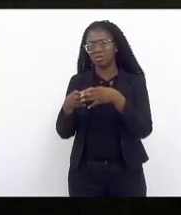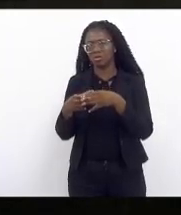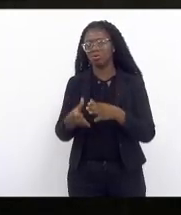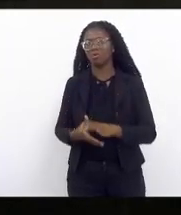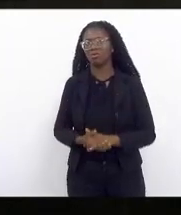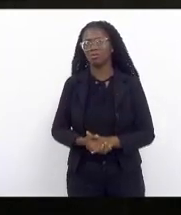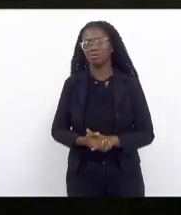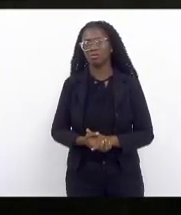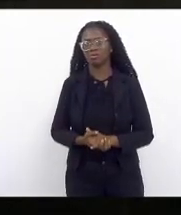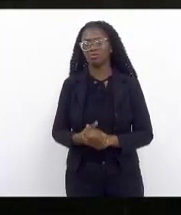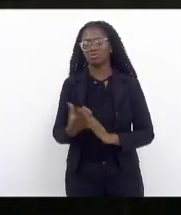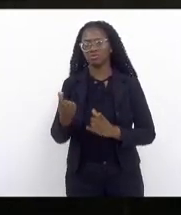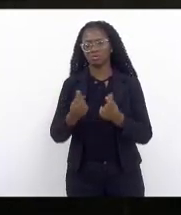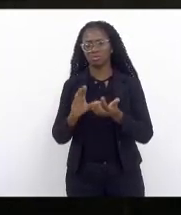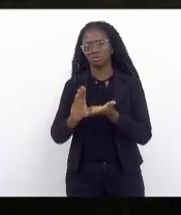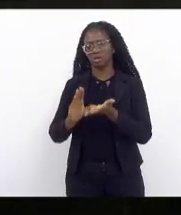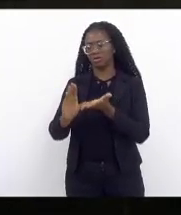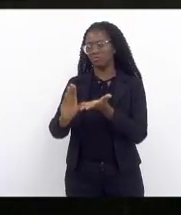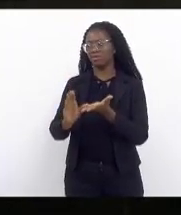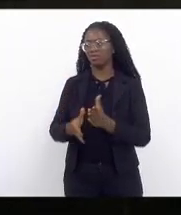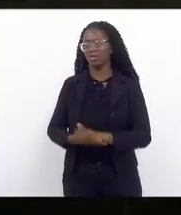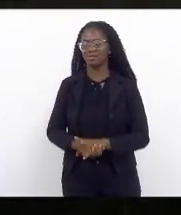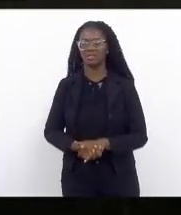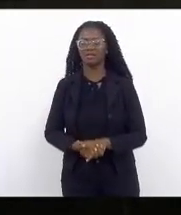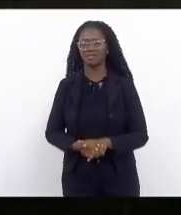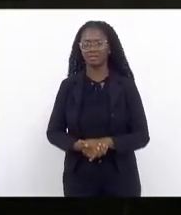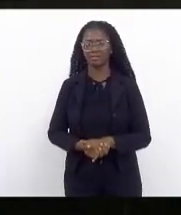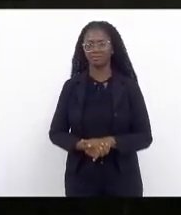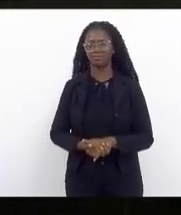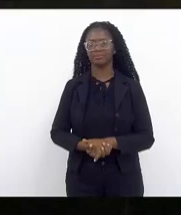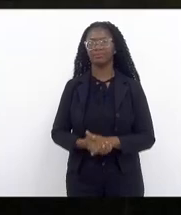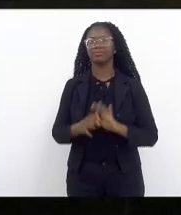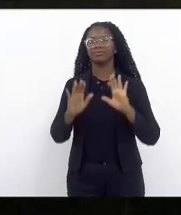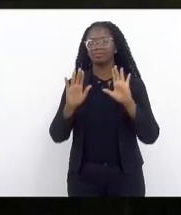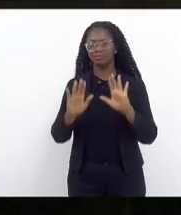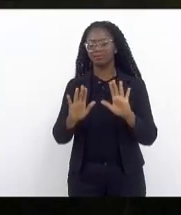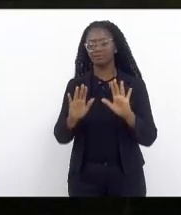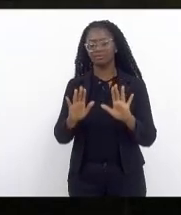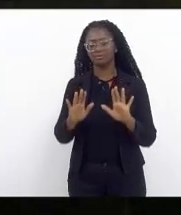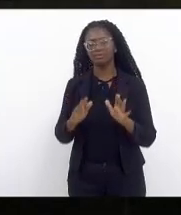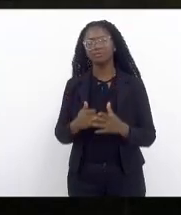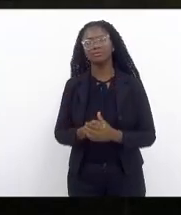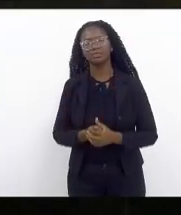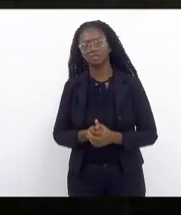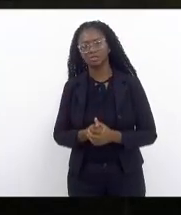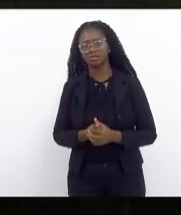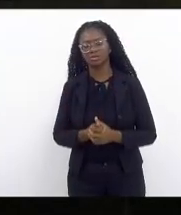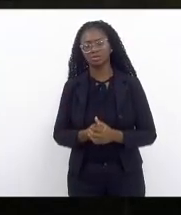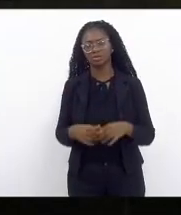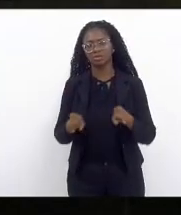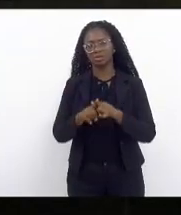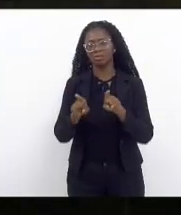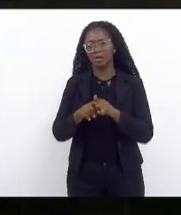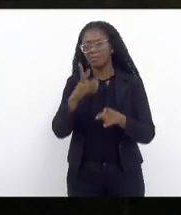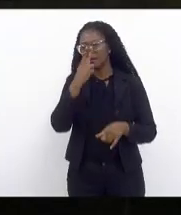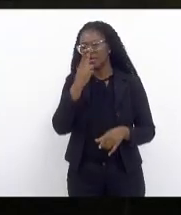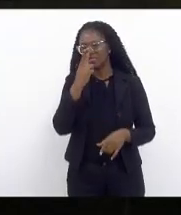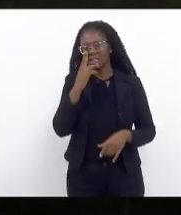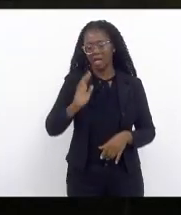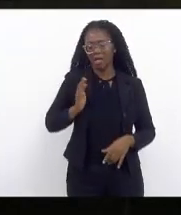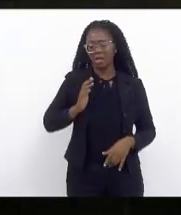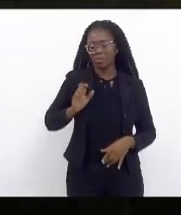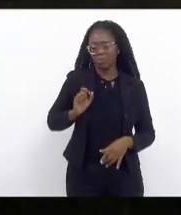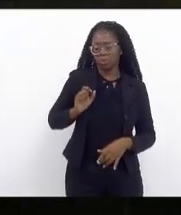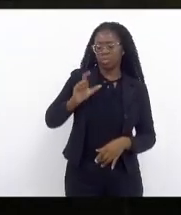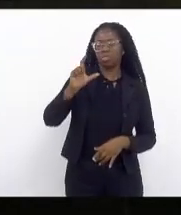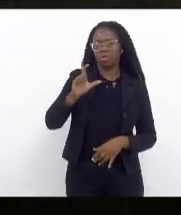apesar do momento pandêmico e gravíssimo nós tivemos um crescimento na receita em quase 19 bilhões de